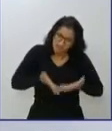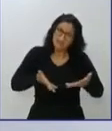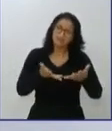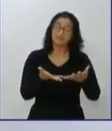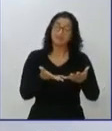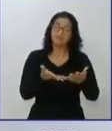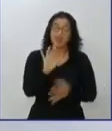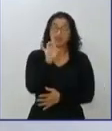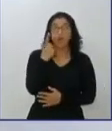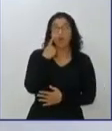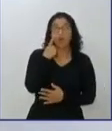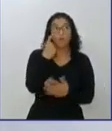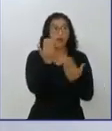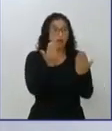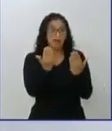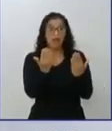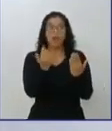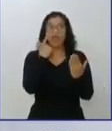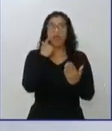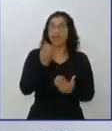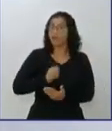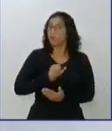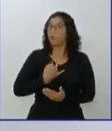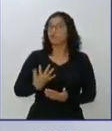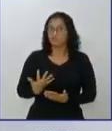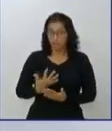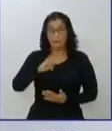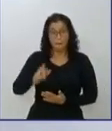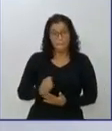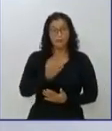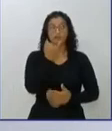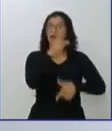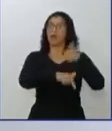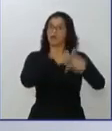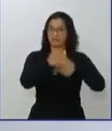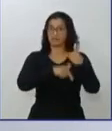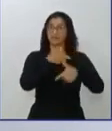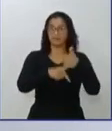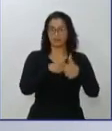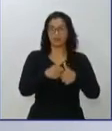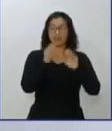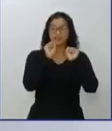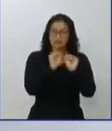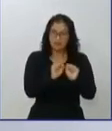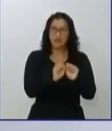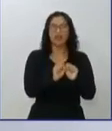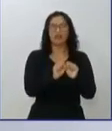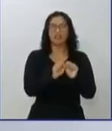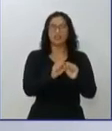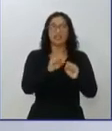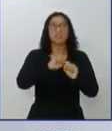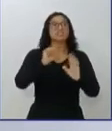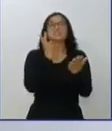Olha a quantidade de empregos e de oportunidades que giram em torno das nossas tradições. Festa da linguiça, por exemplo,